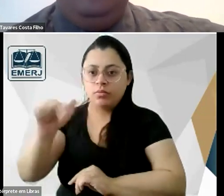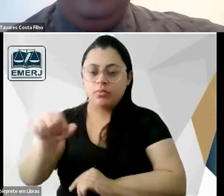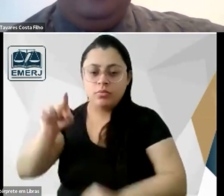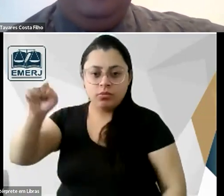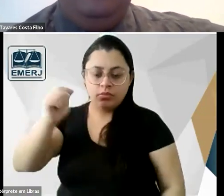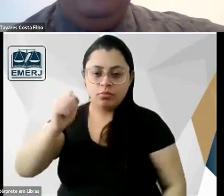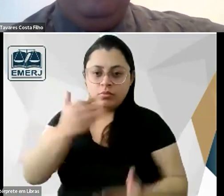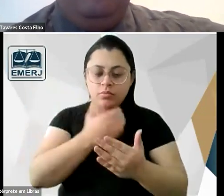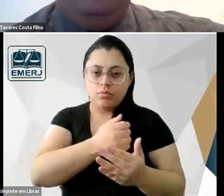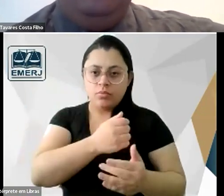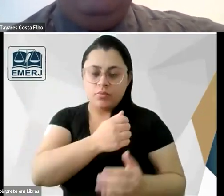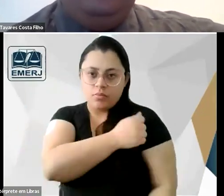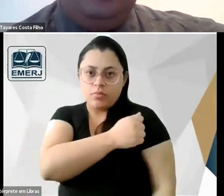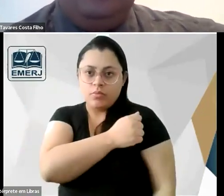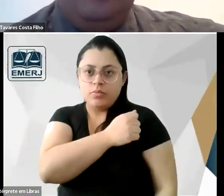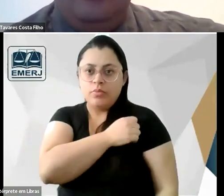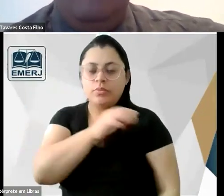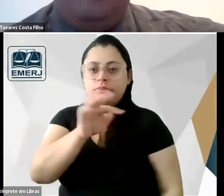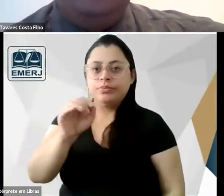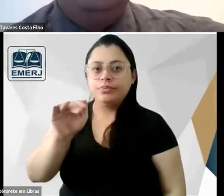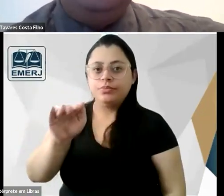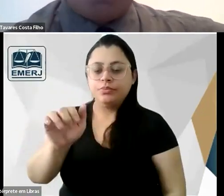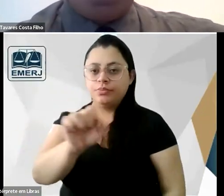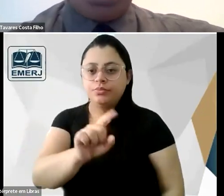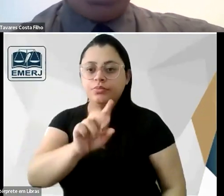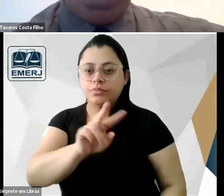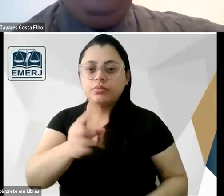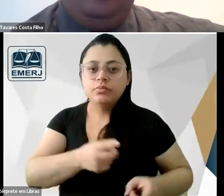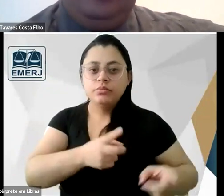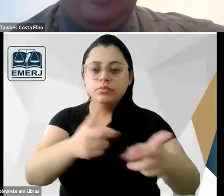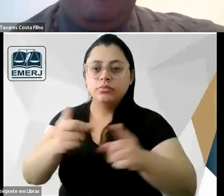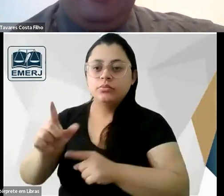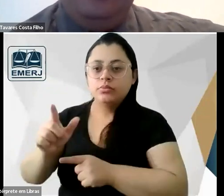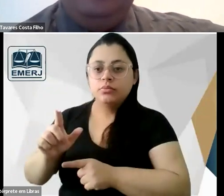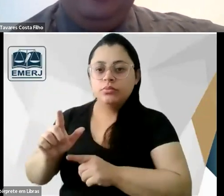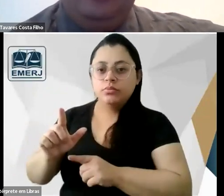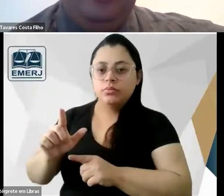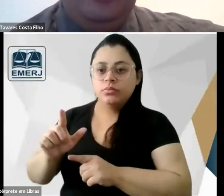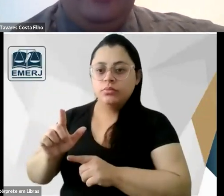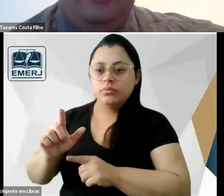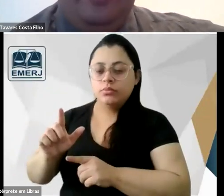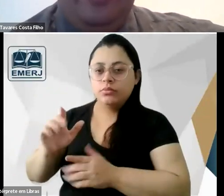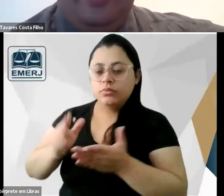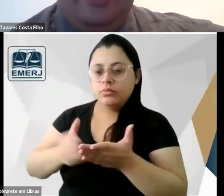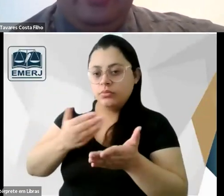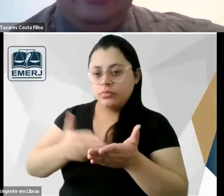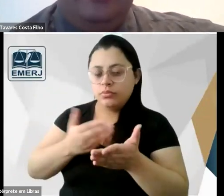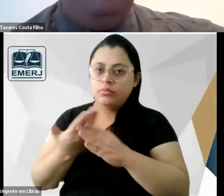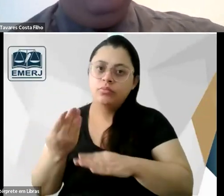vendendo livros para ajudar a família de Tobias a pagar as despesas do enterro